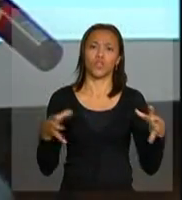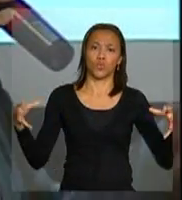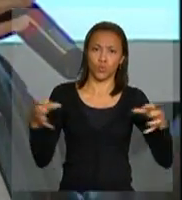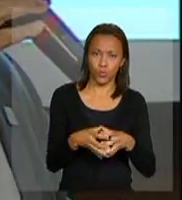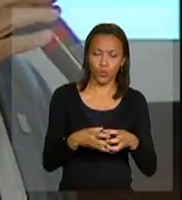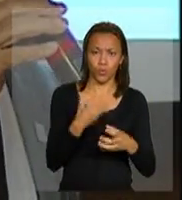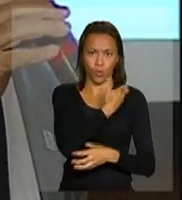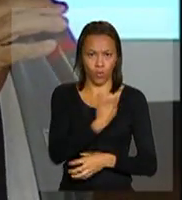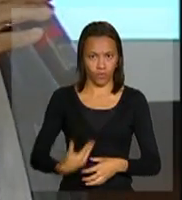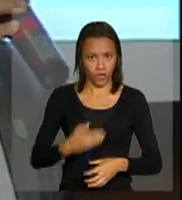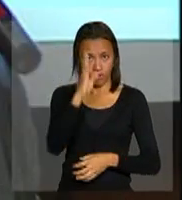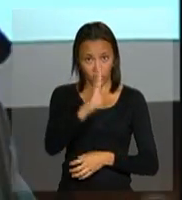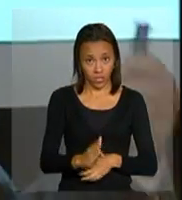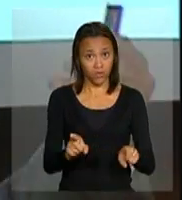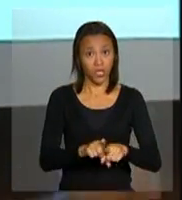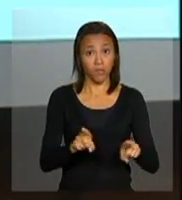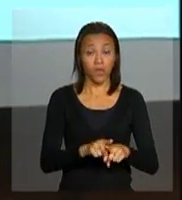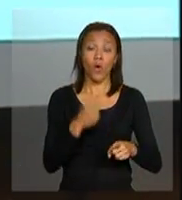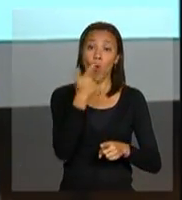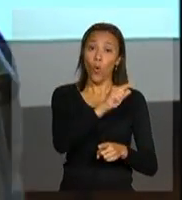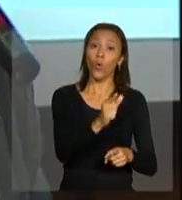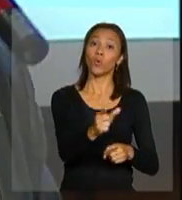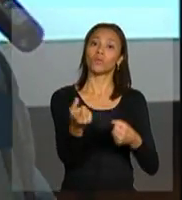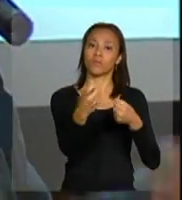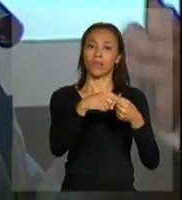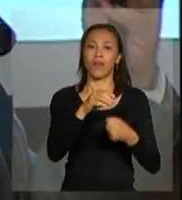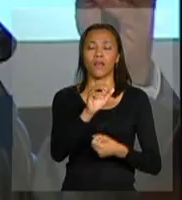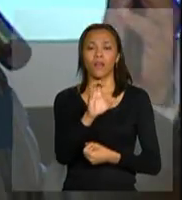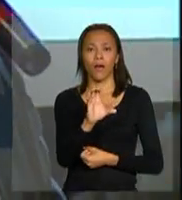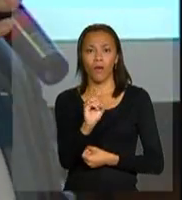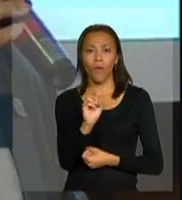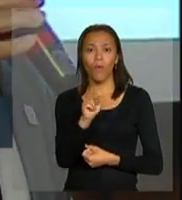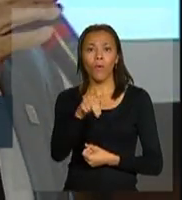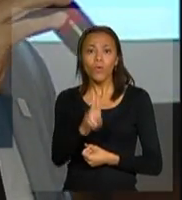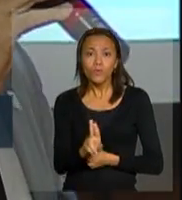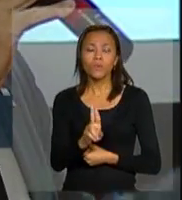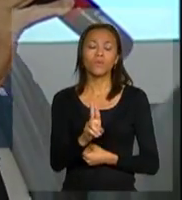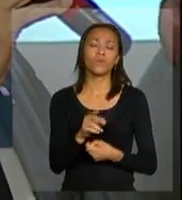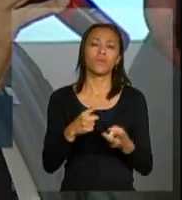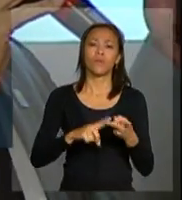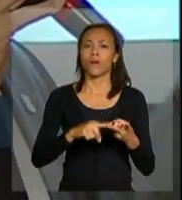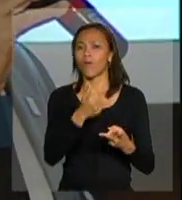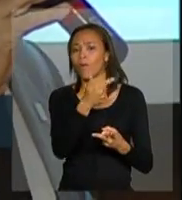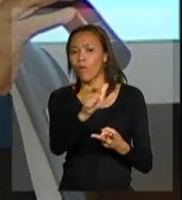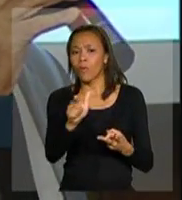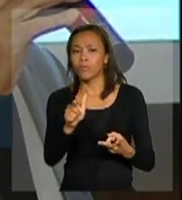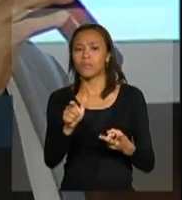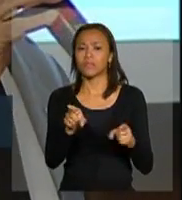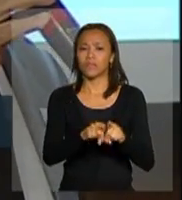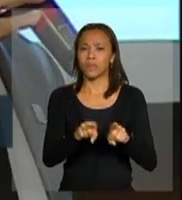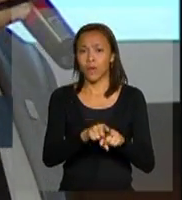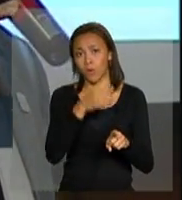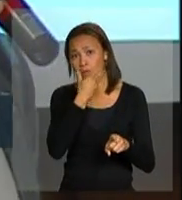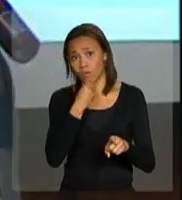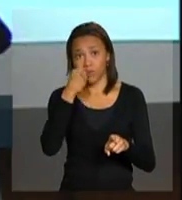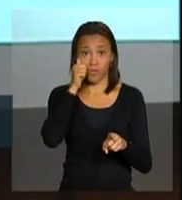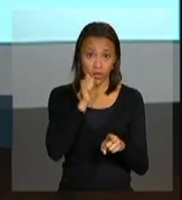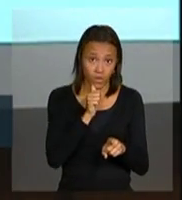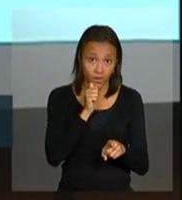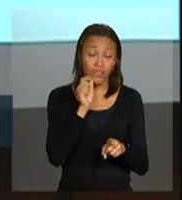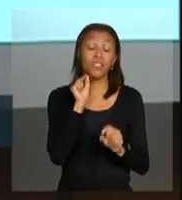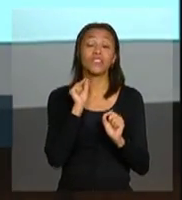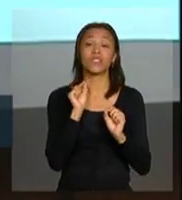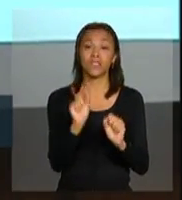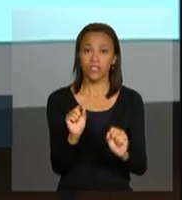brasileiro e outras agências da ONU, como a UNFPA, como a OPAS e também a ONU Mulheres, no